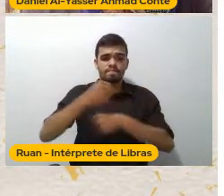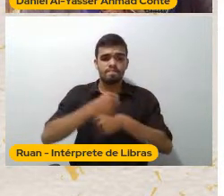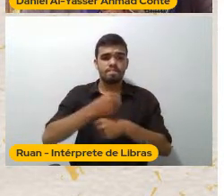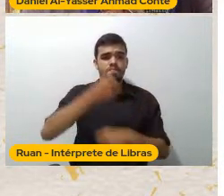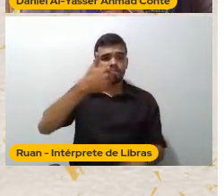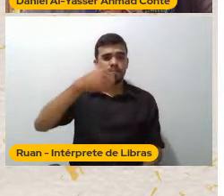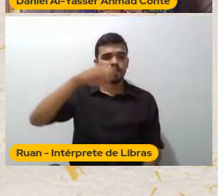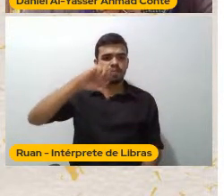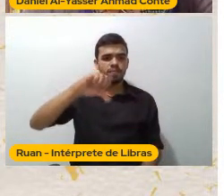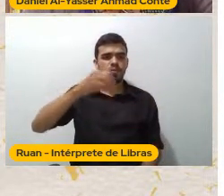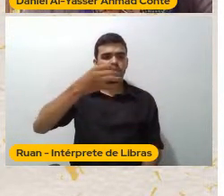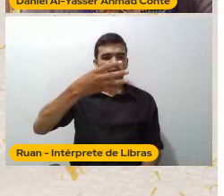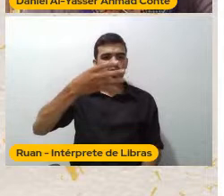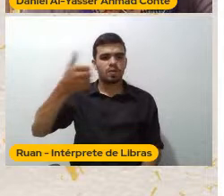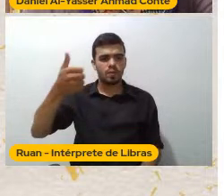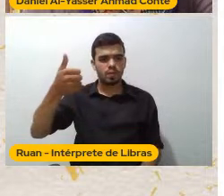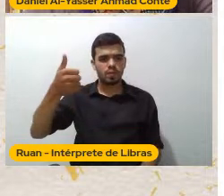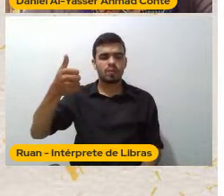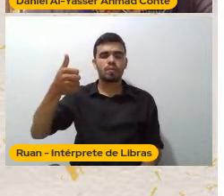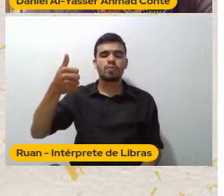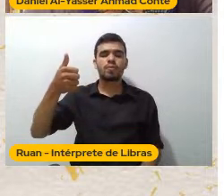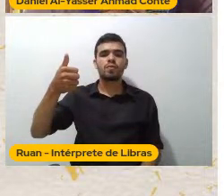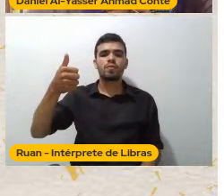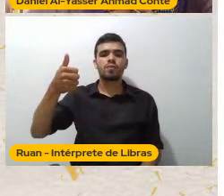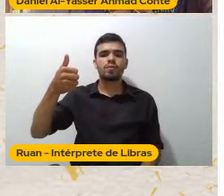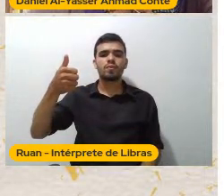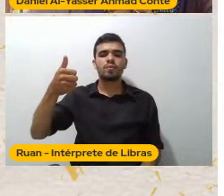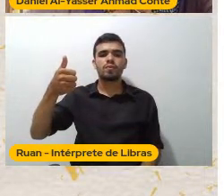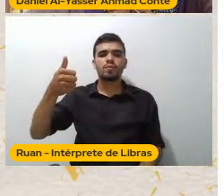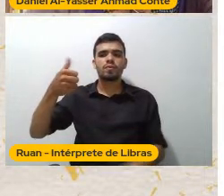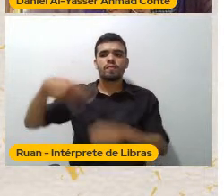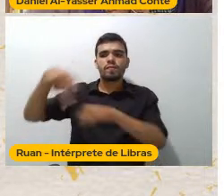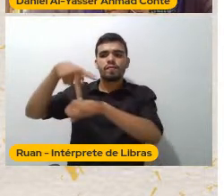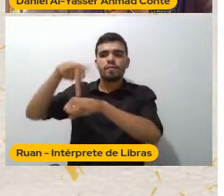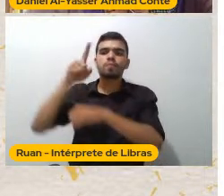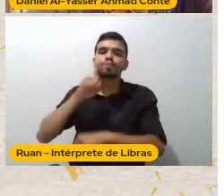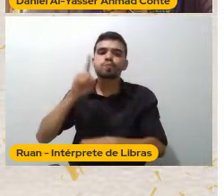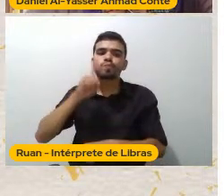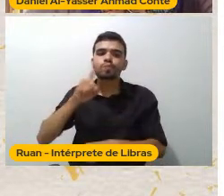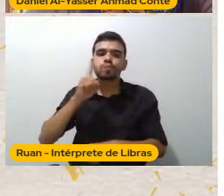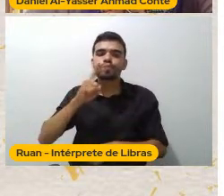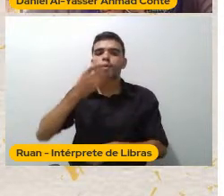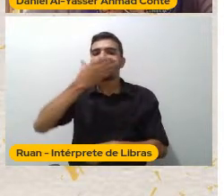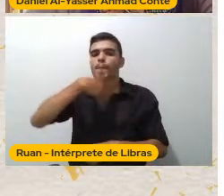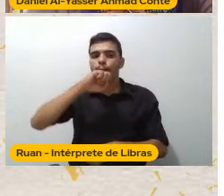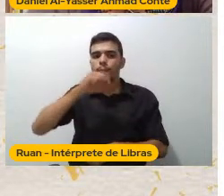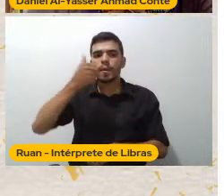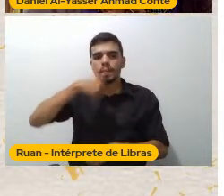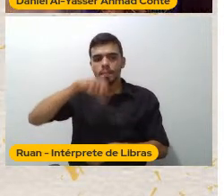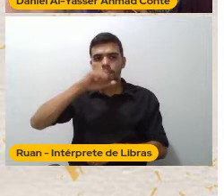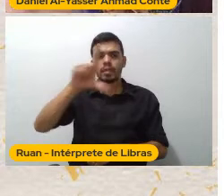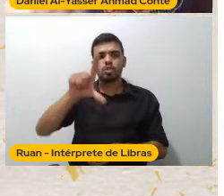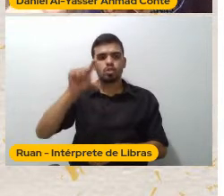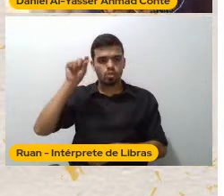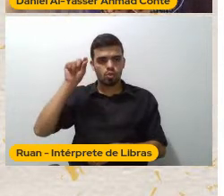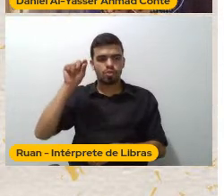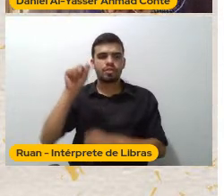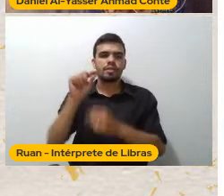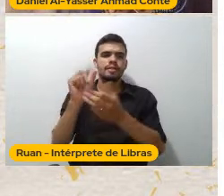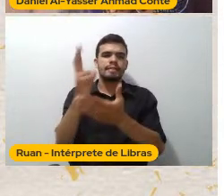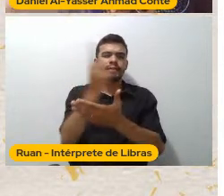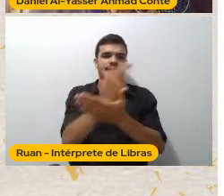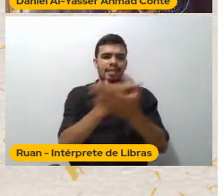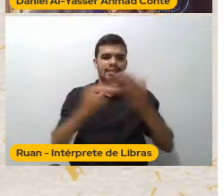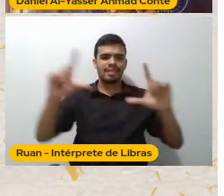escolher Que desenho O filho dele ia ver A partir de 89 Nós brasileiros Que tínhamos